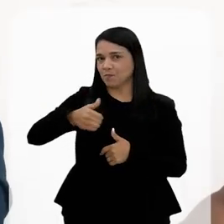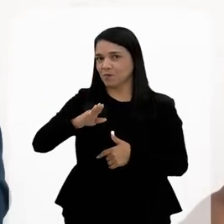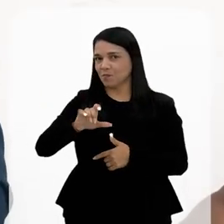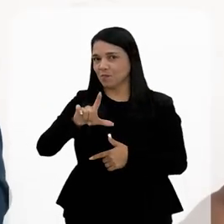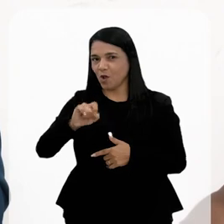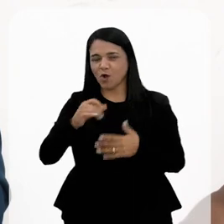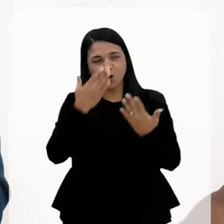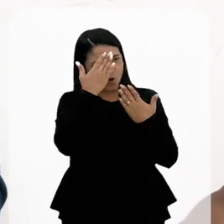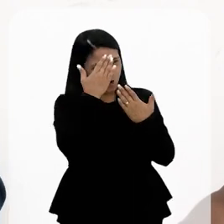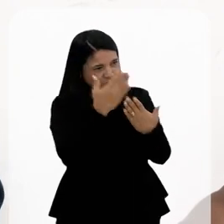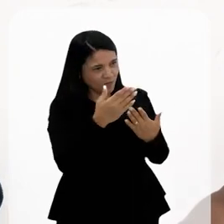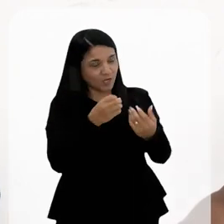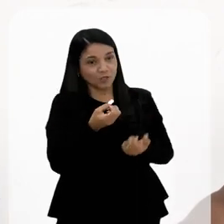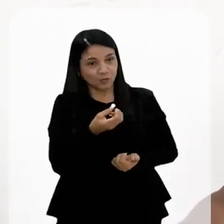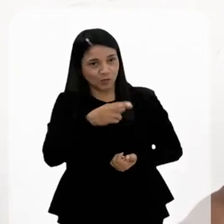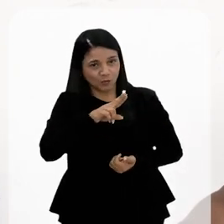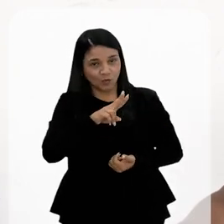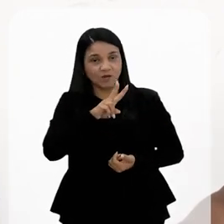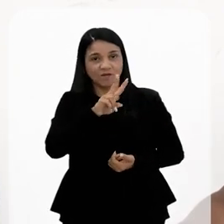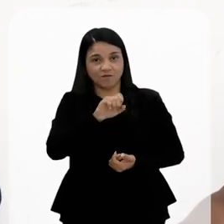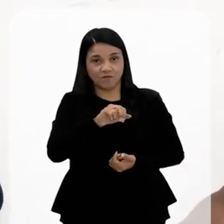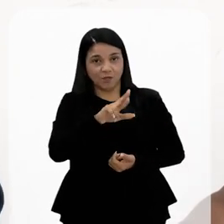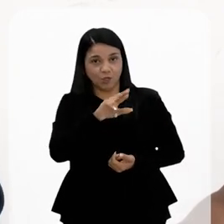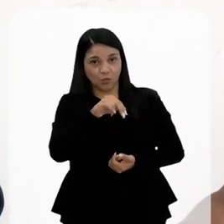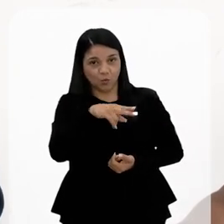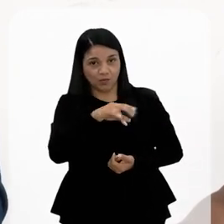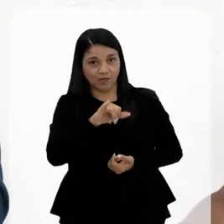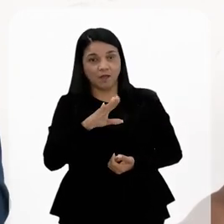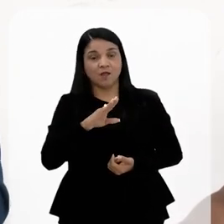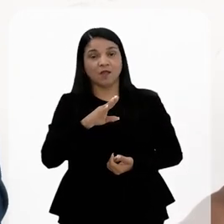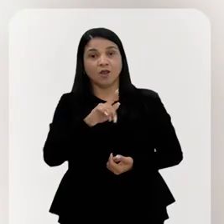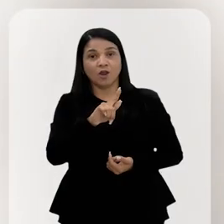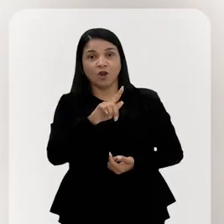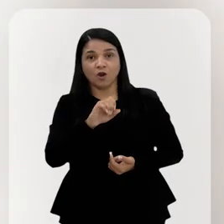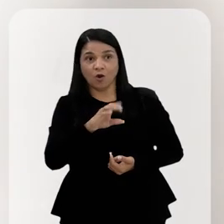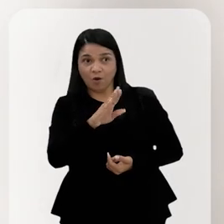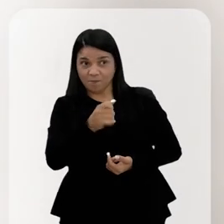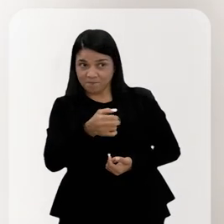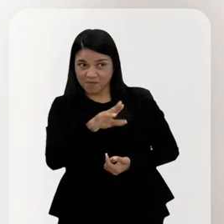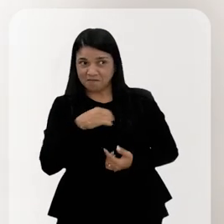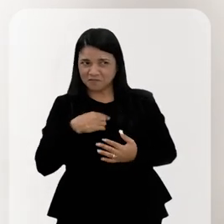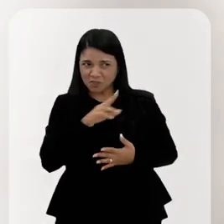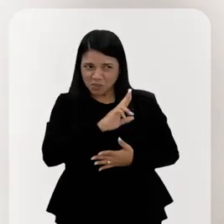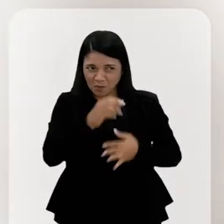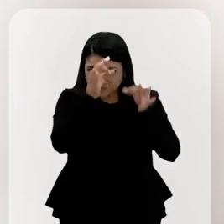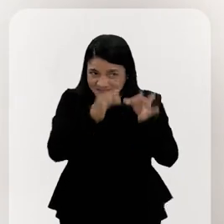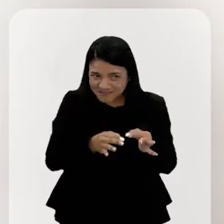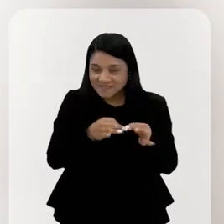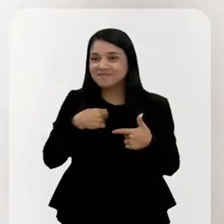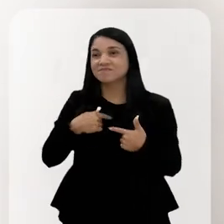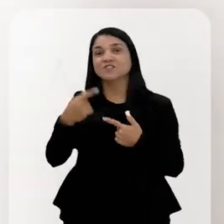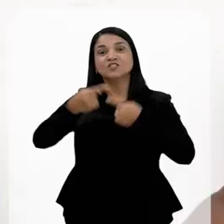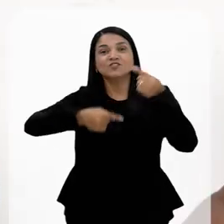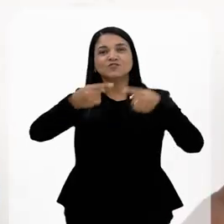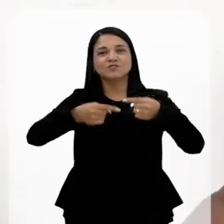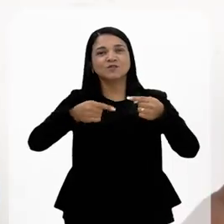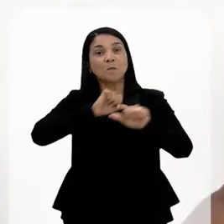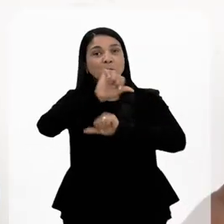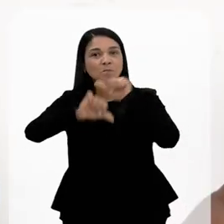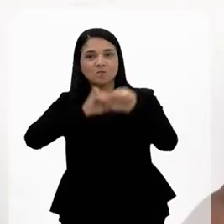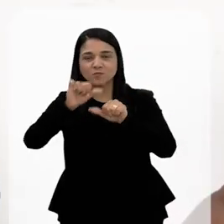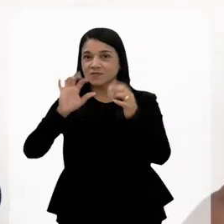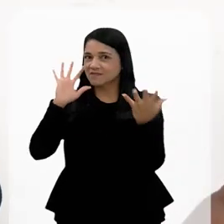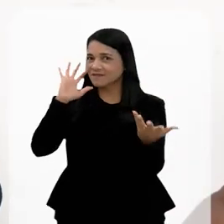primeiro bloco. Muito obrigado, professora doutora Verônica Gorber. Espero ter pronunciado corretamente o seu nome. E nós estamos